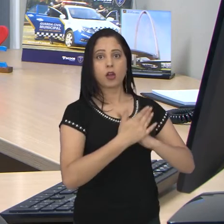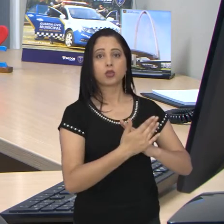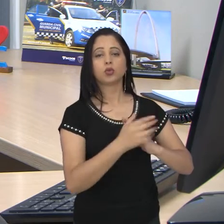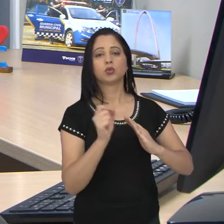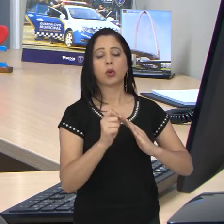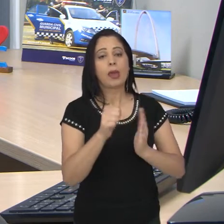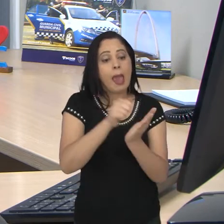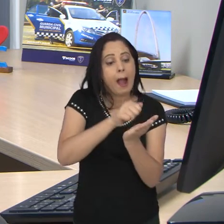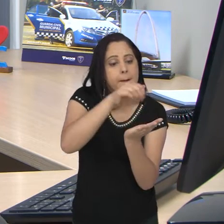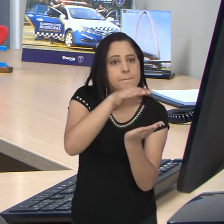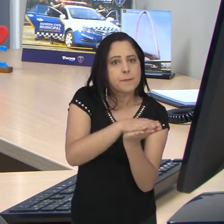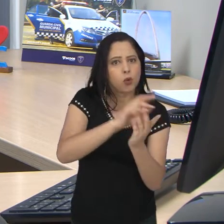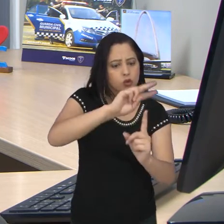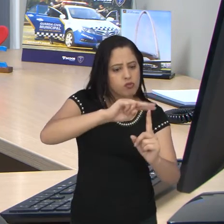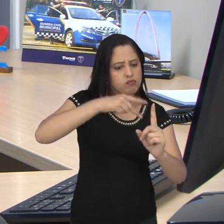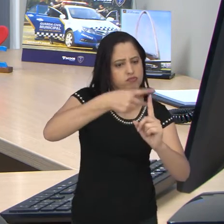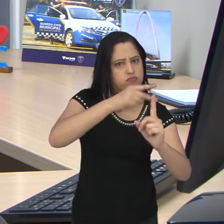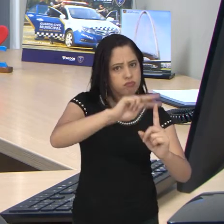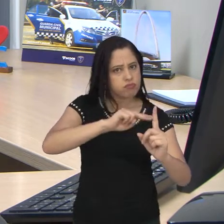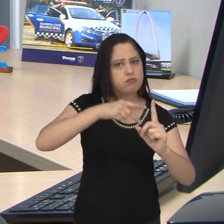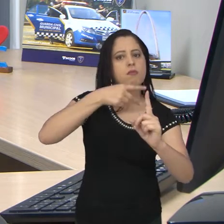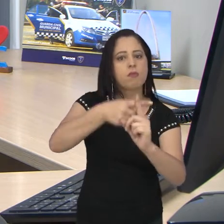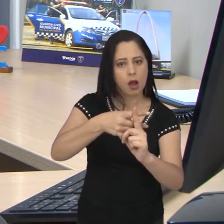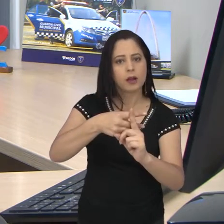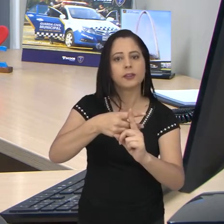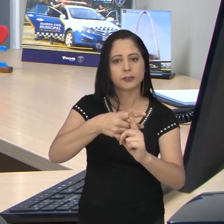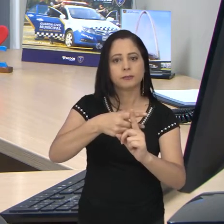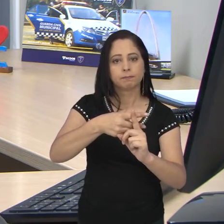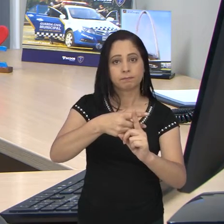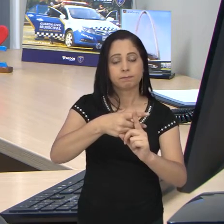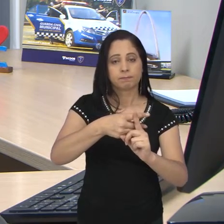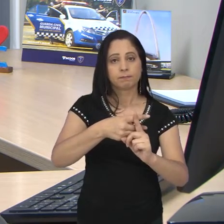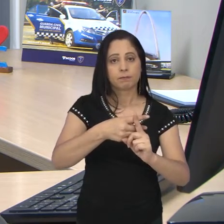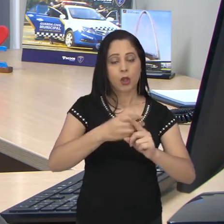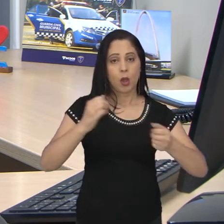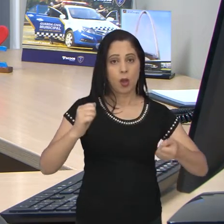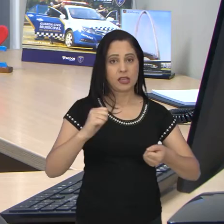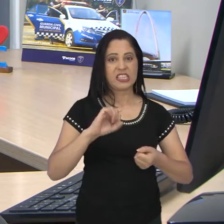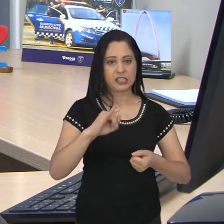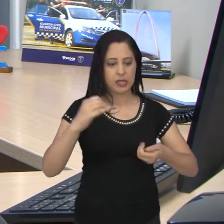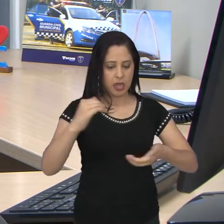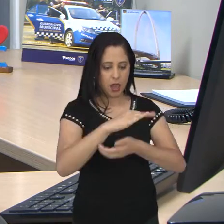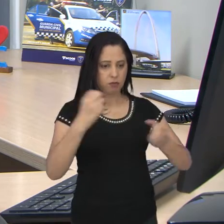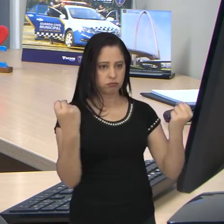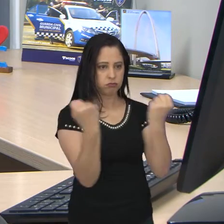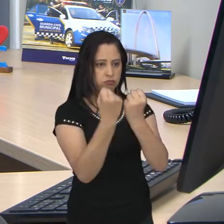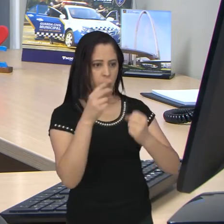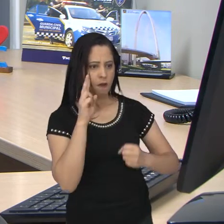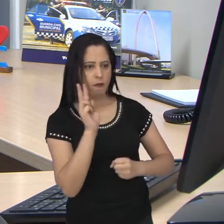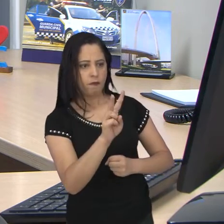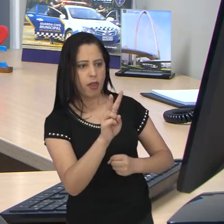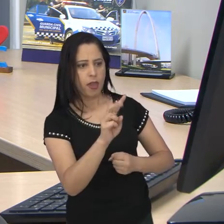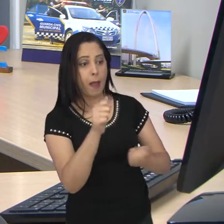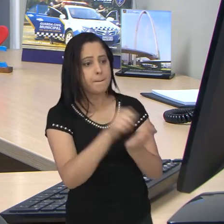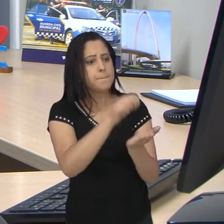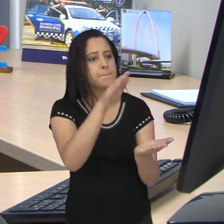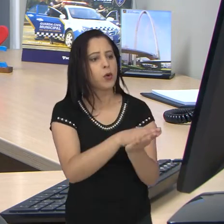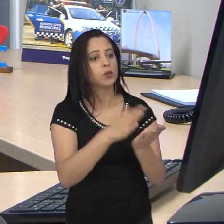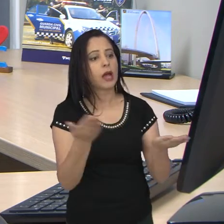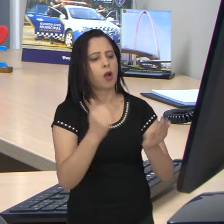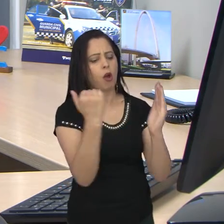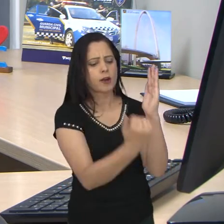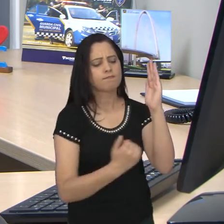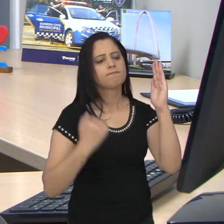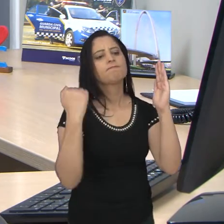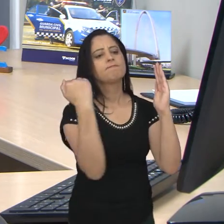fazendo com que a penalização dessas pessoas que são identificadas, seja pela Defesa Civil ou pela fiscalização, o valor